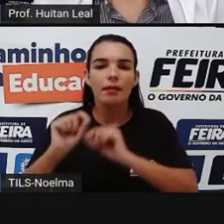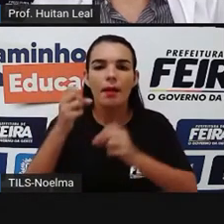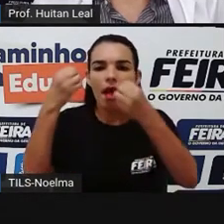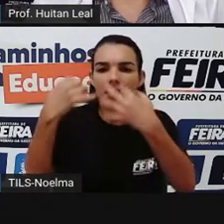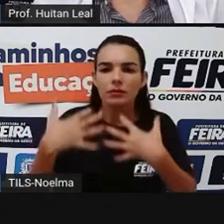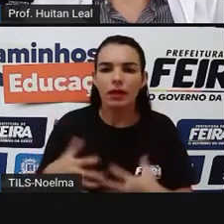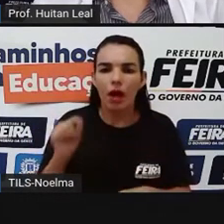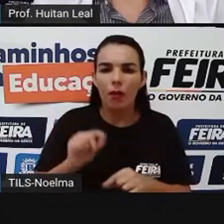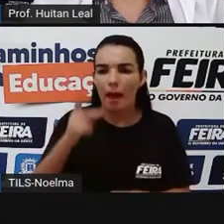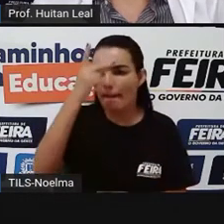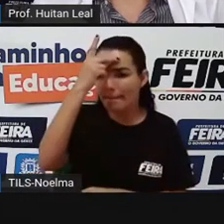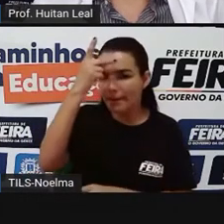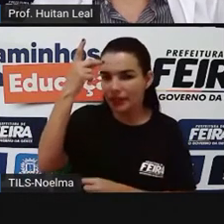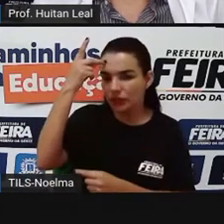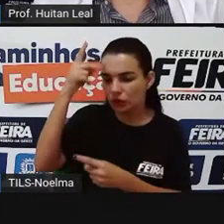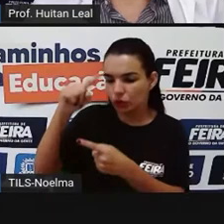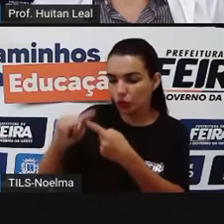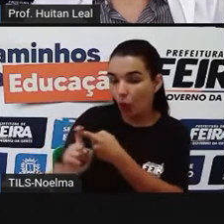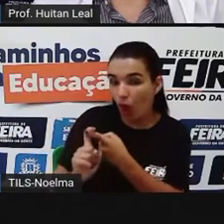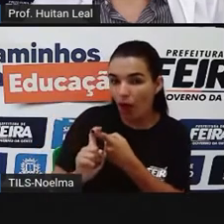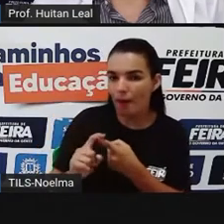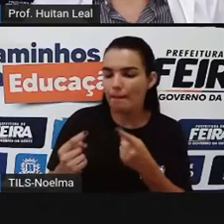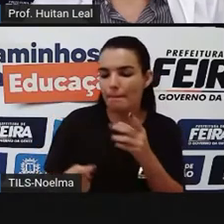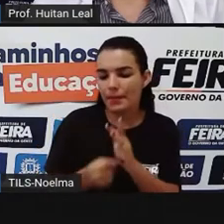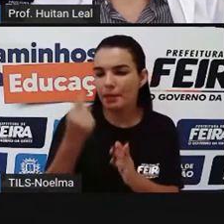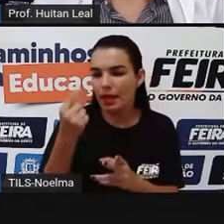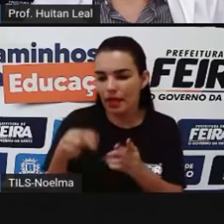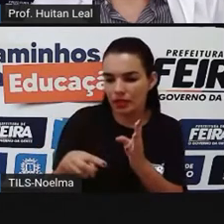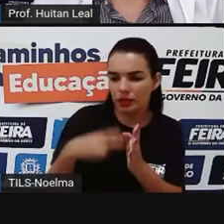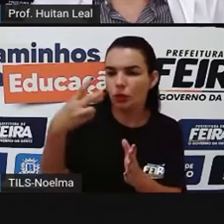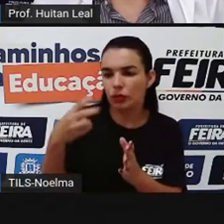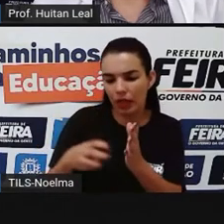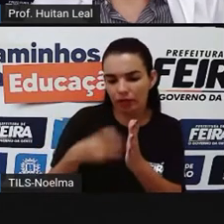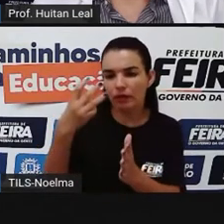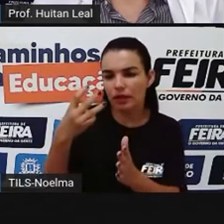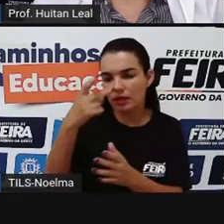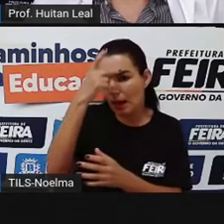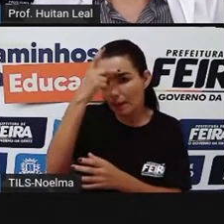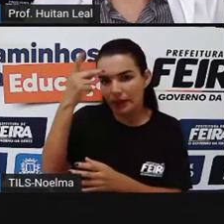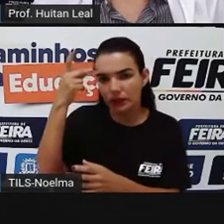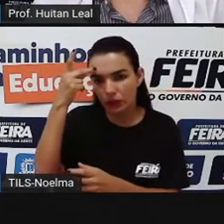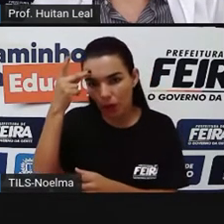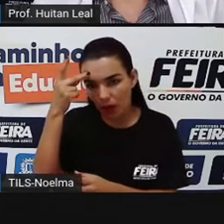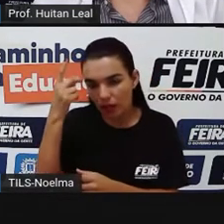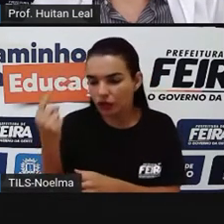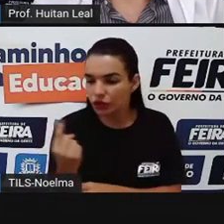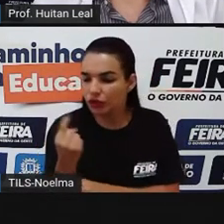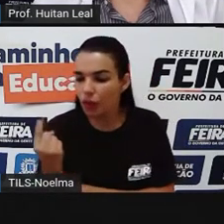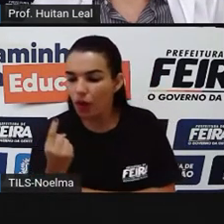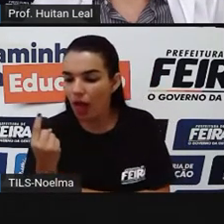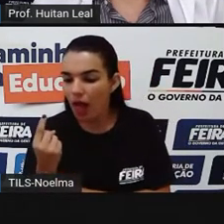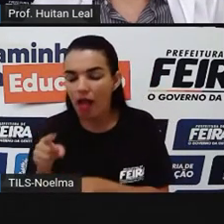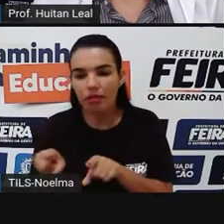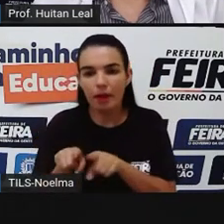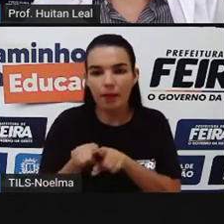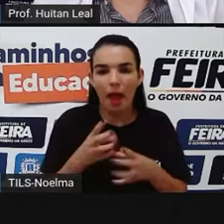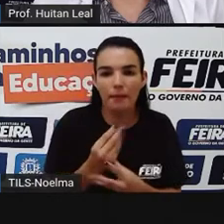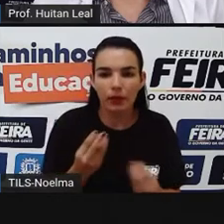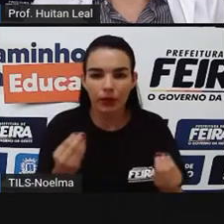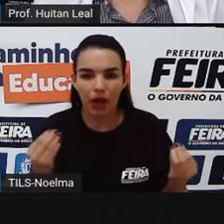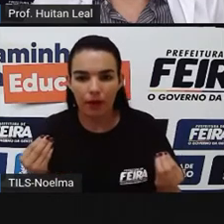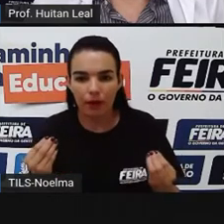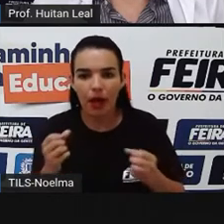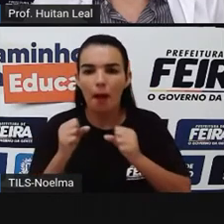e plural quando se refere a partir de dois elementos, dois ou mais elementos. O modo pode ser indicativo,